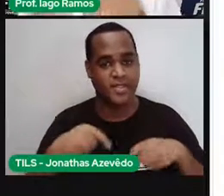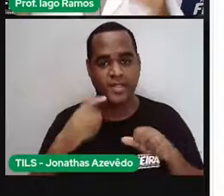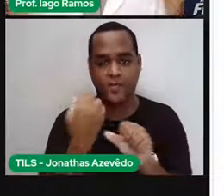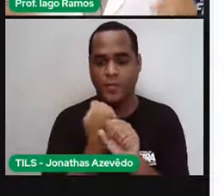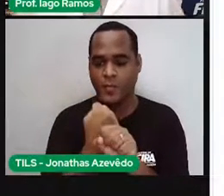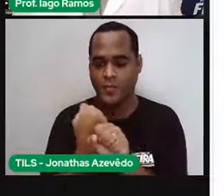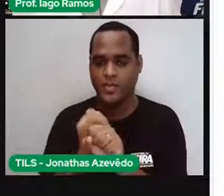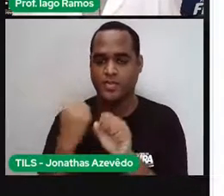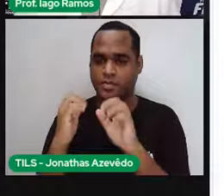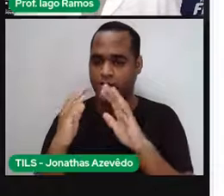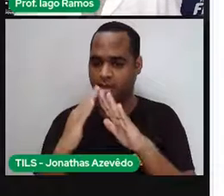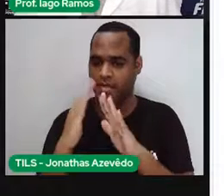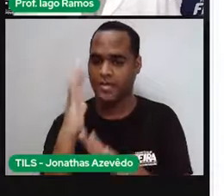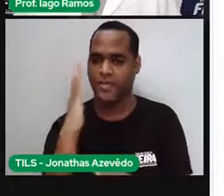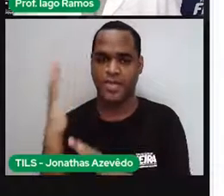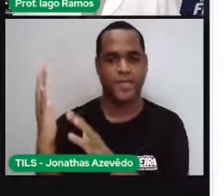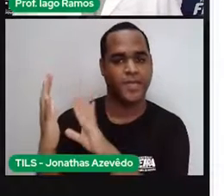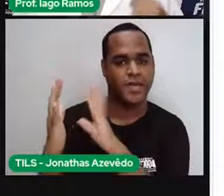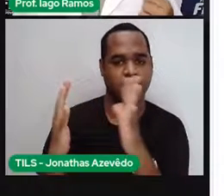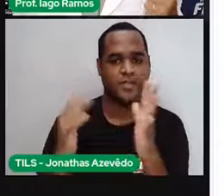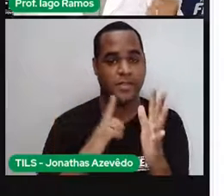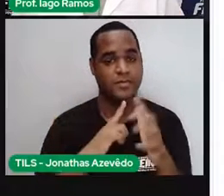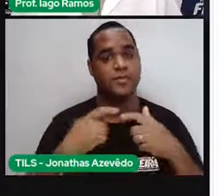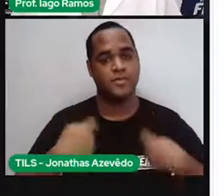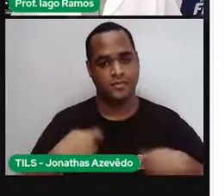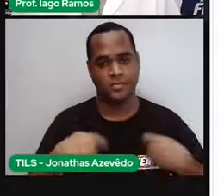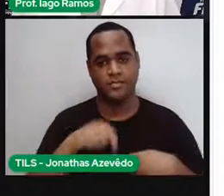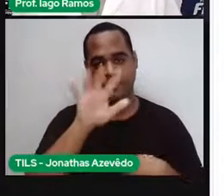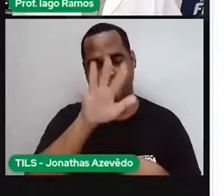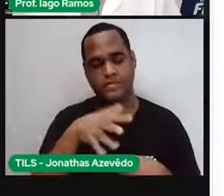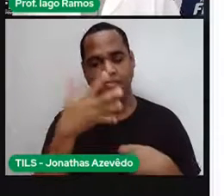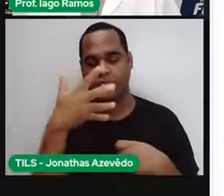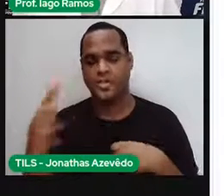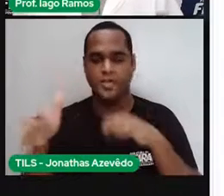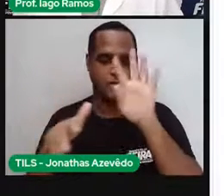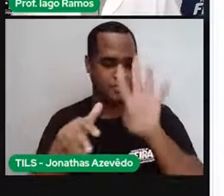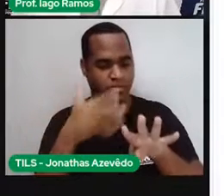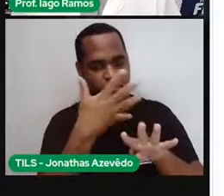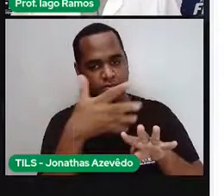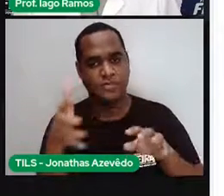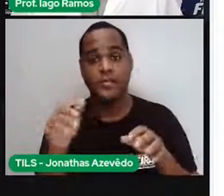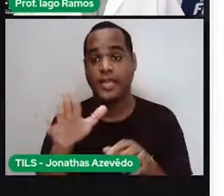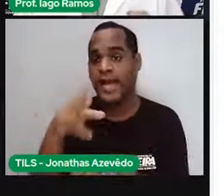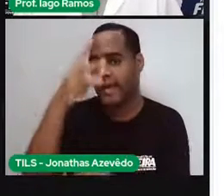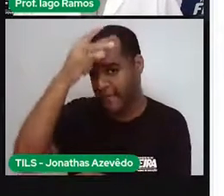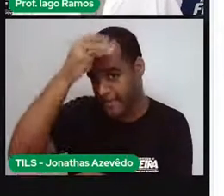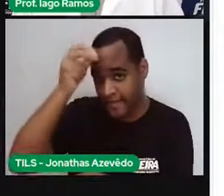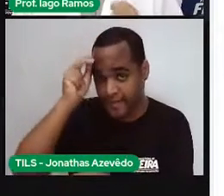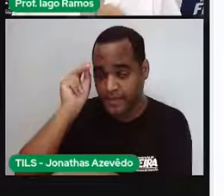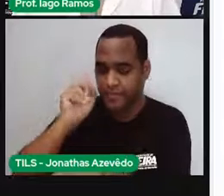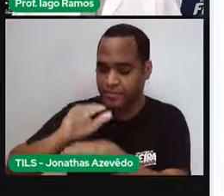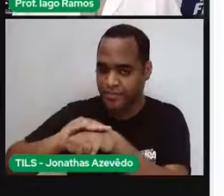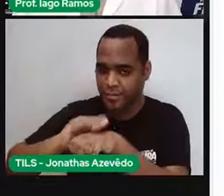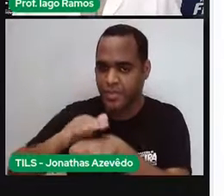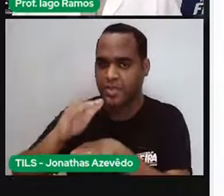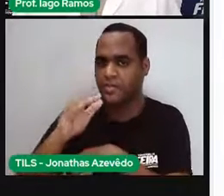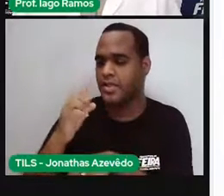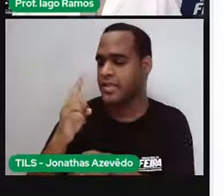ser cercada com uma tela e a prefeitura só vai conseguir comprar 180